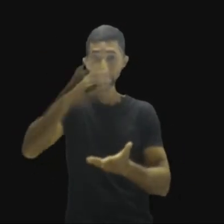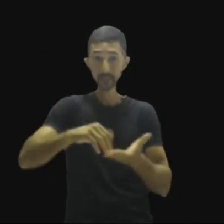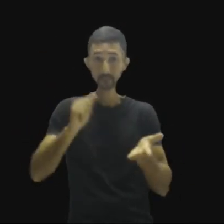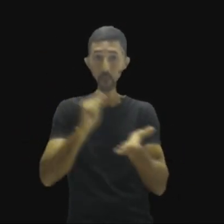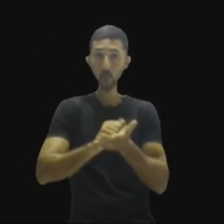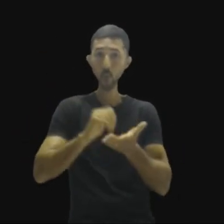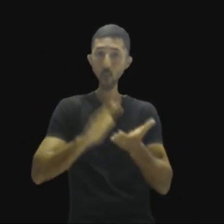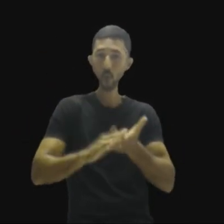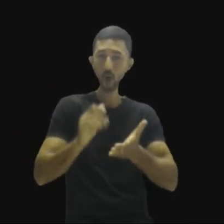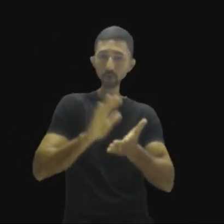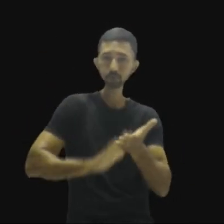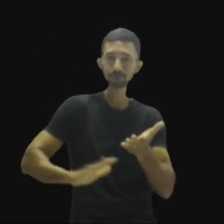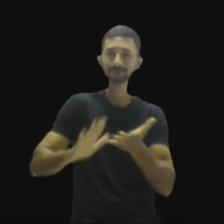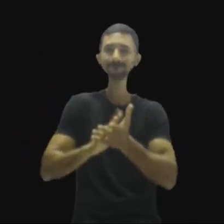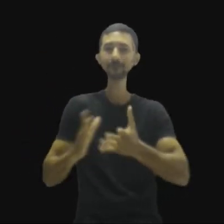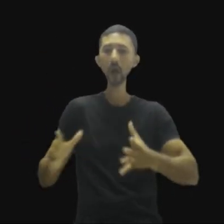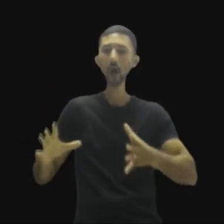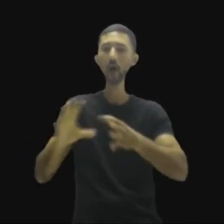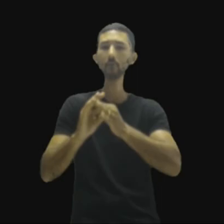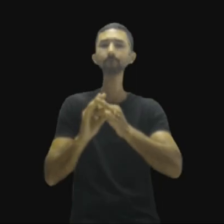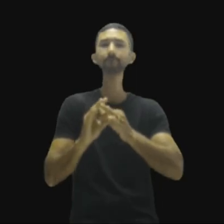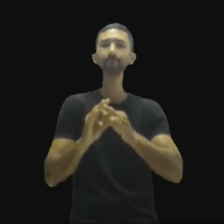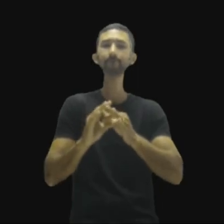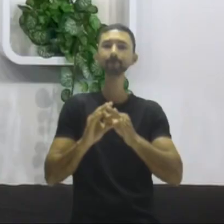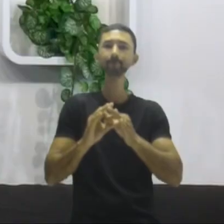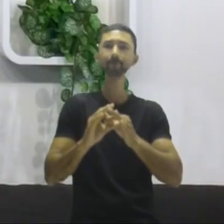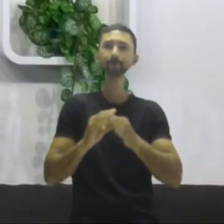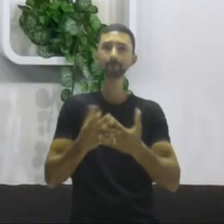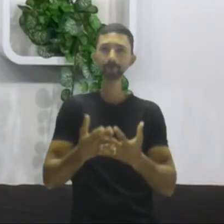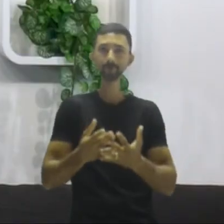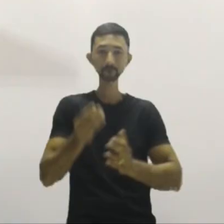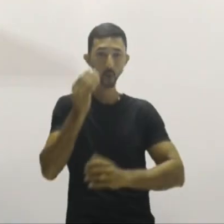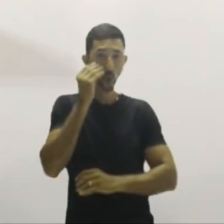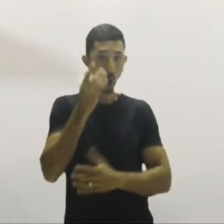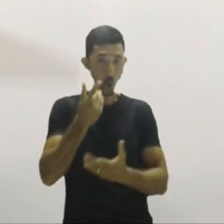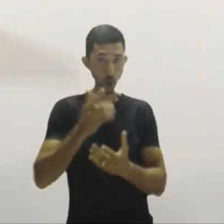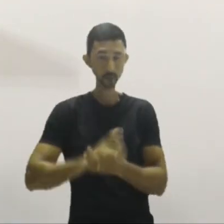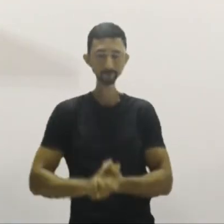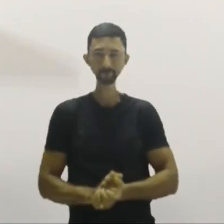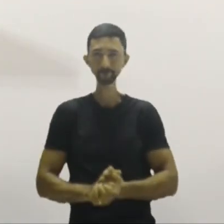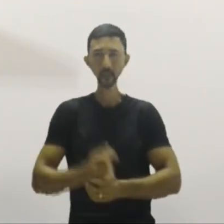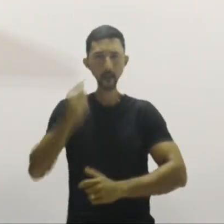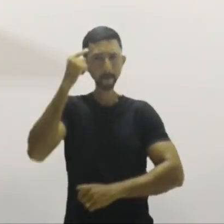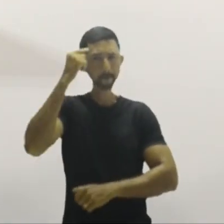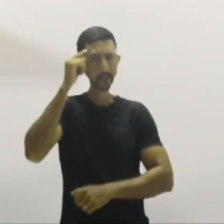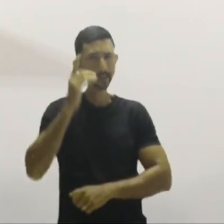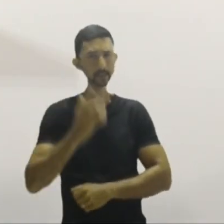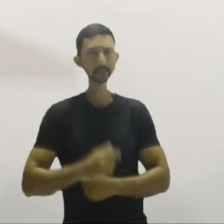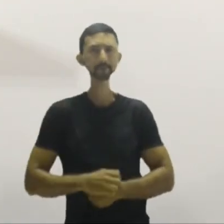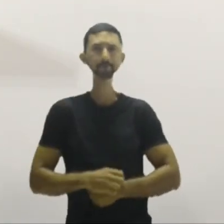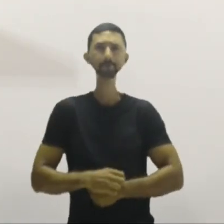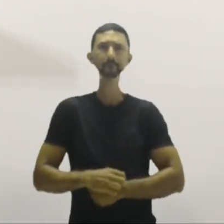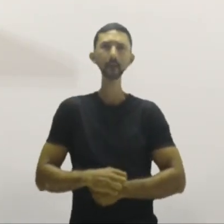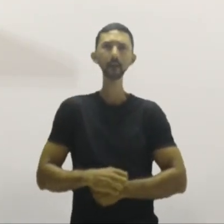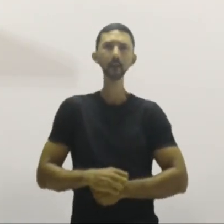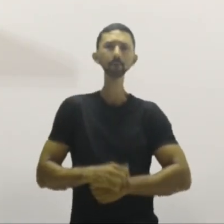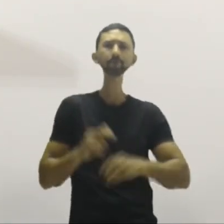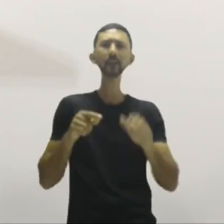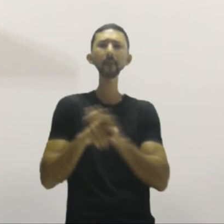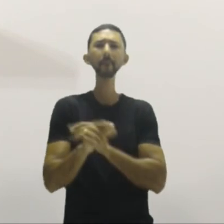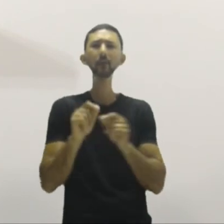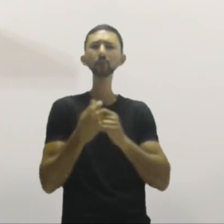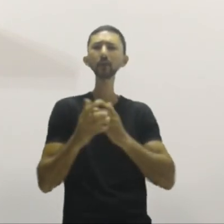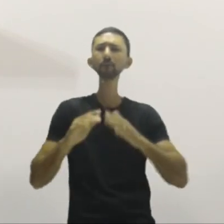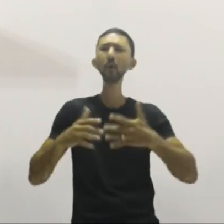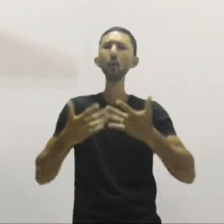tratado da União Europeia. Aluno, pensa comigo uma coisa. Se te perguntarem